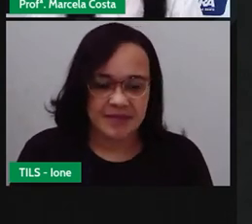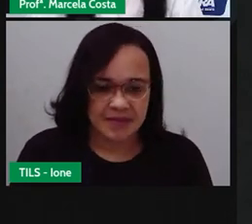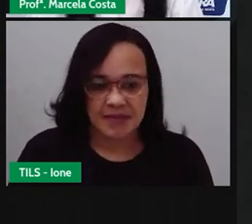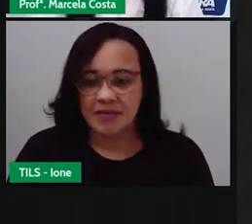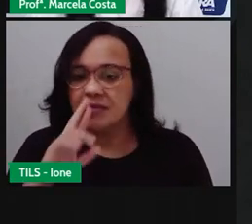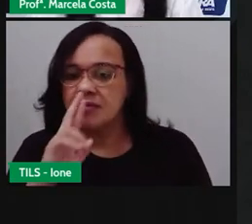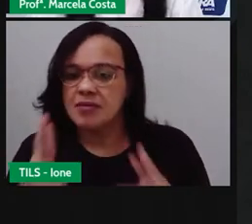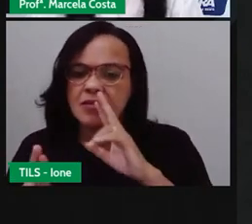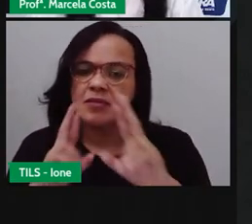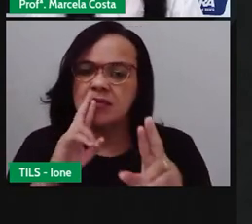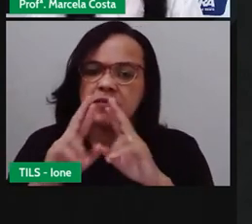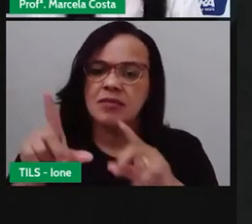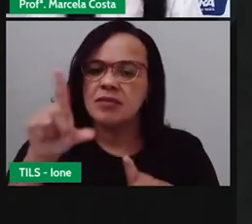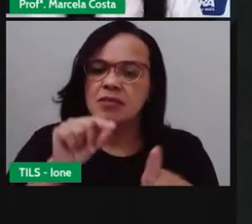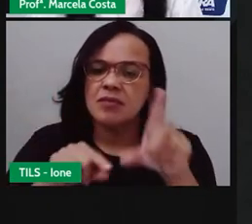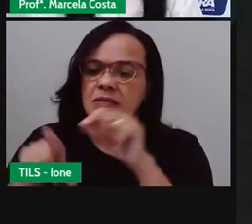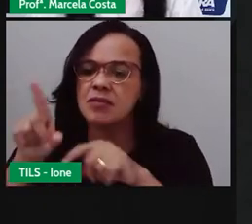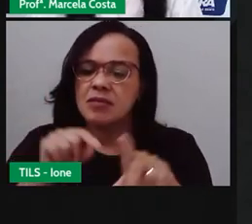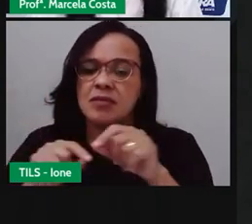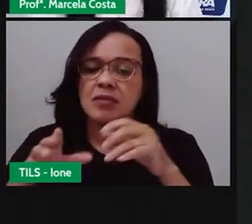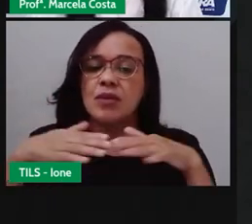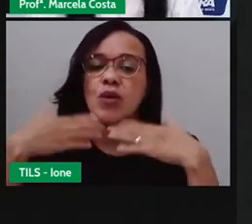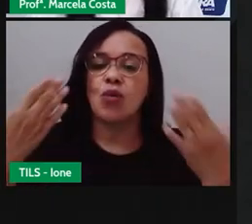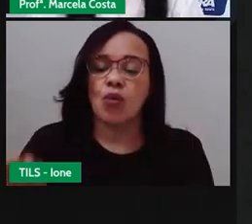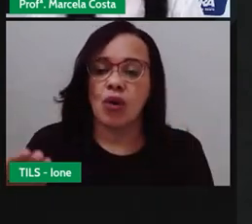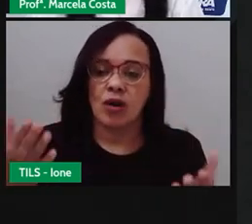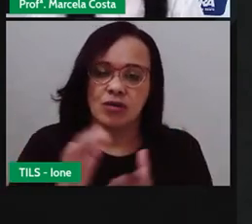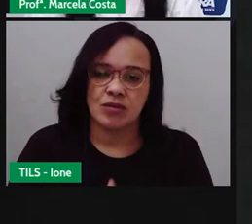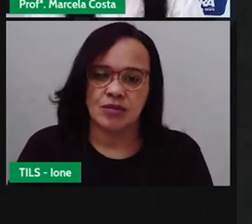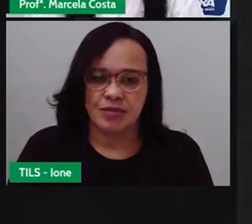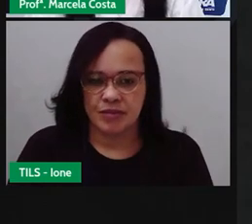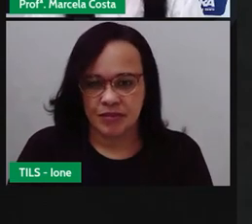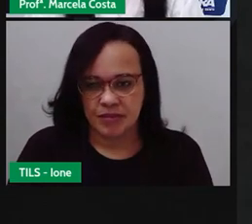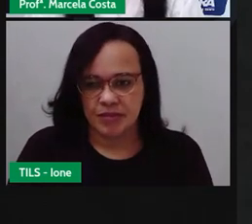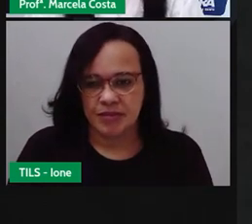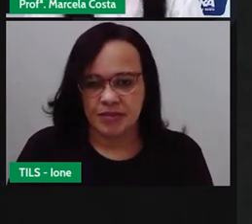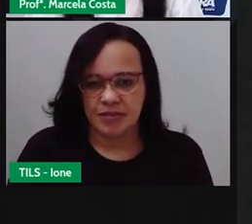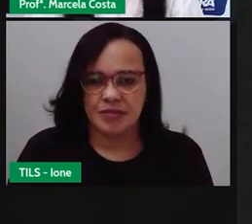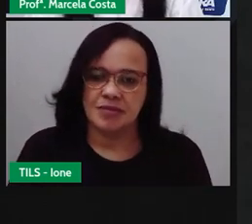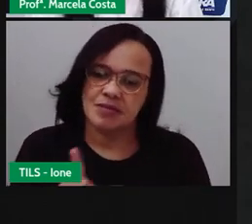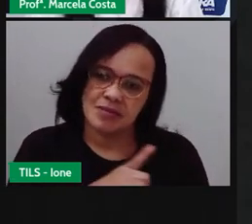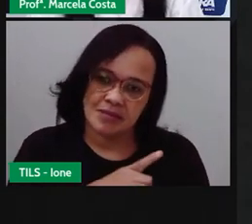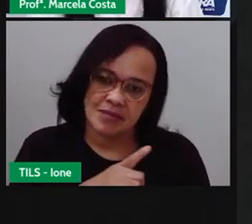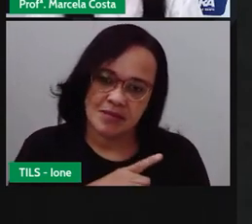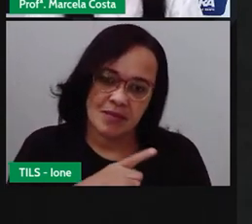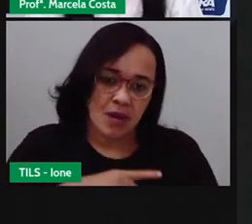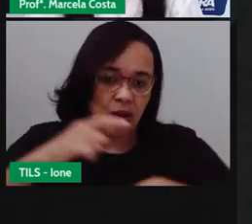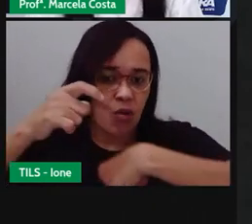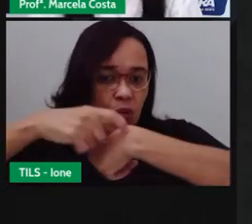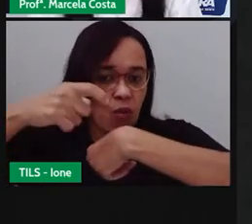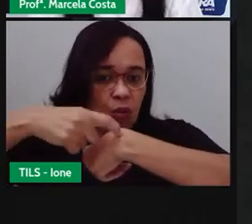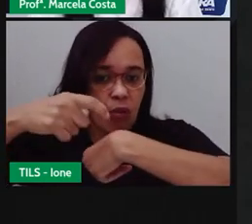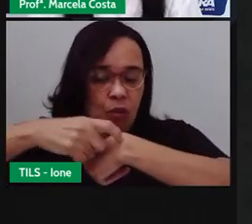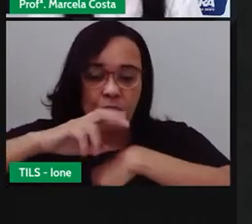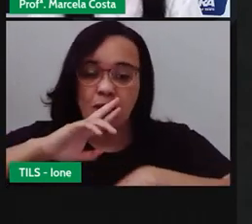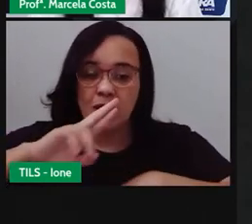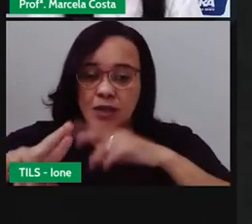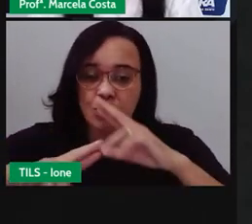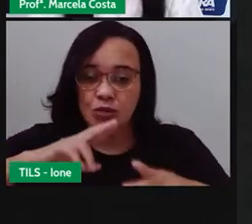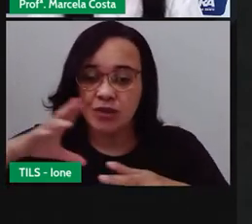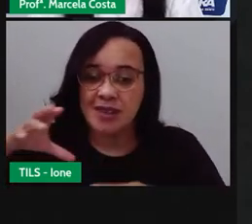que são os resultados. e tem um tempo para você responder